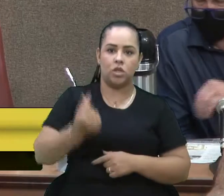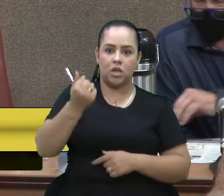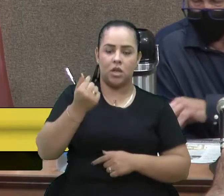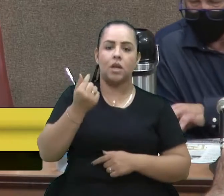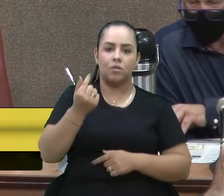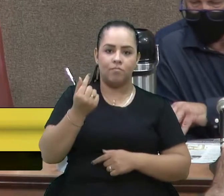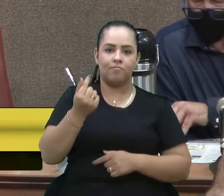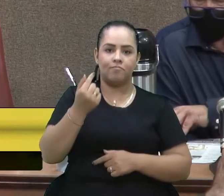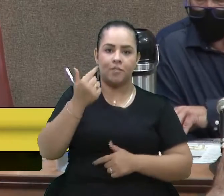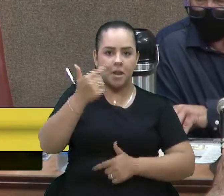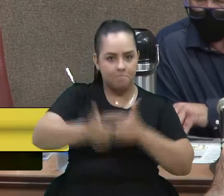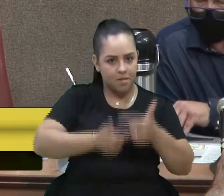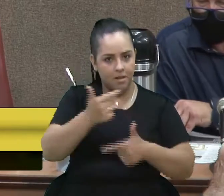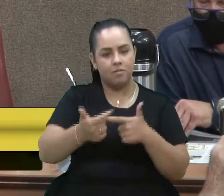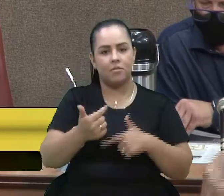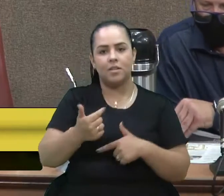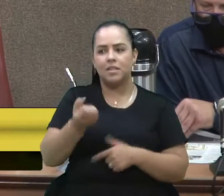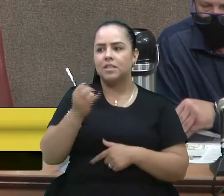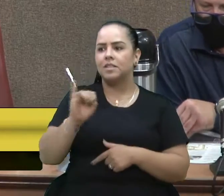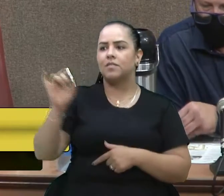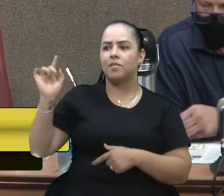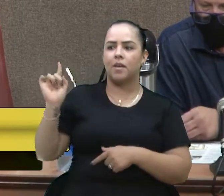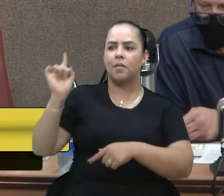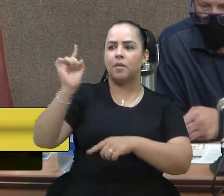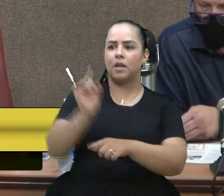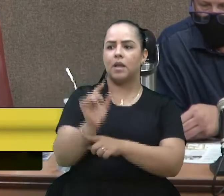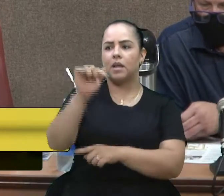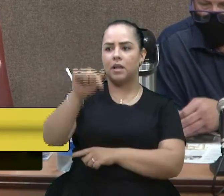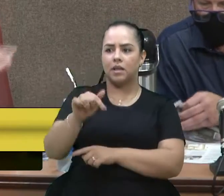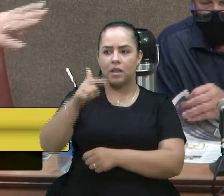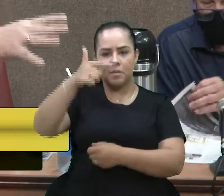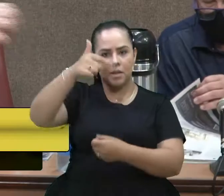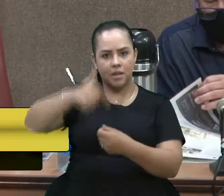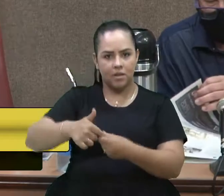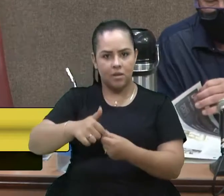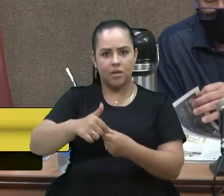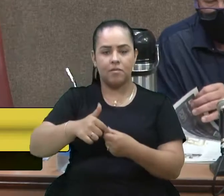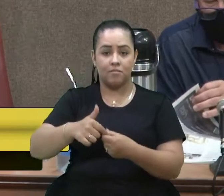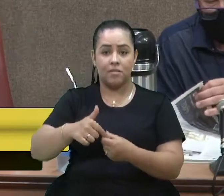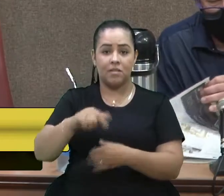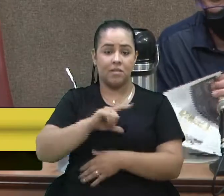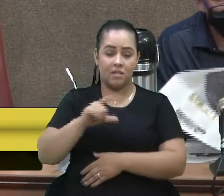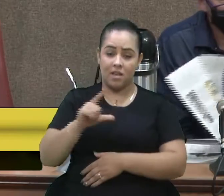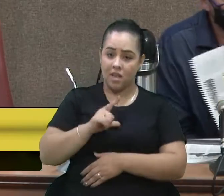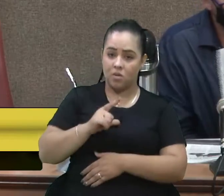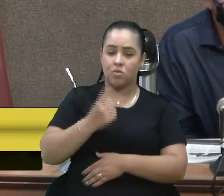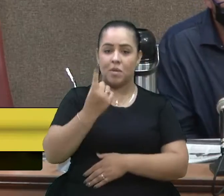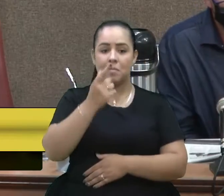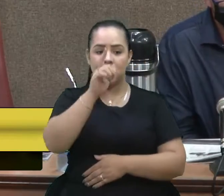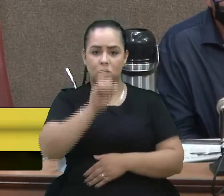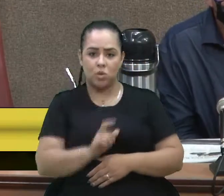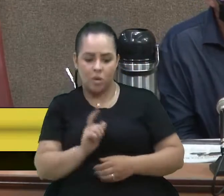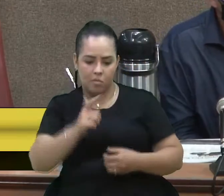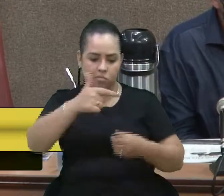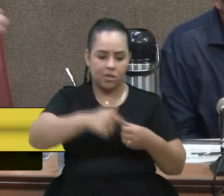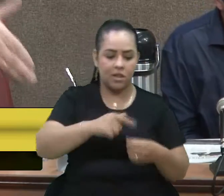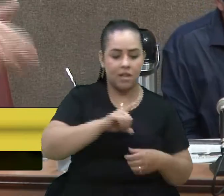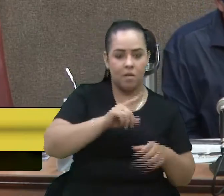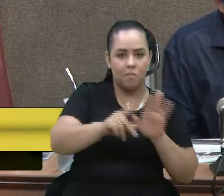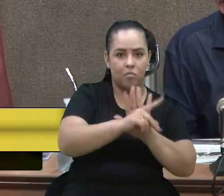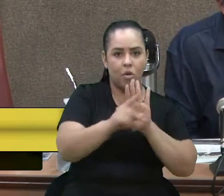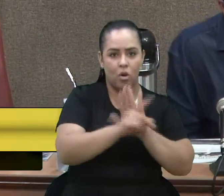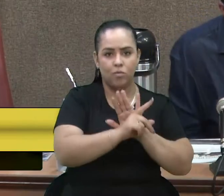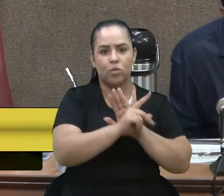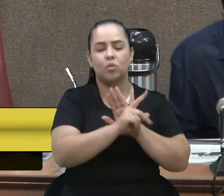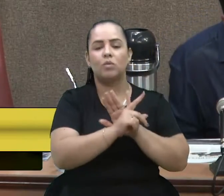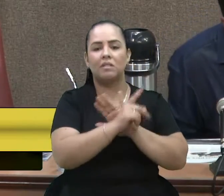a pessoa veio de fora, abasteceu no posto de combustível, ele tem o frentista, ele tem o proprietário, ele está usufruindo, está